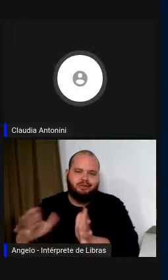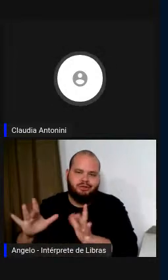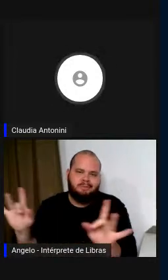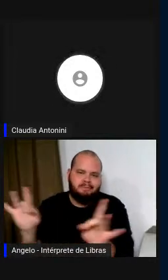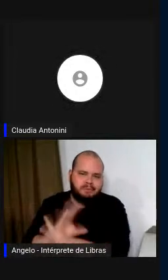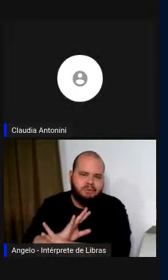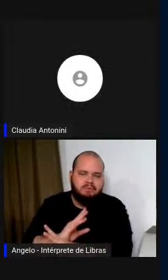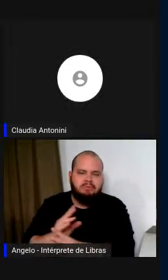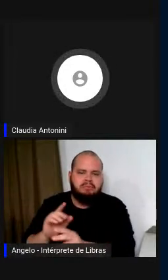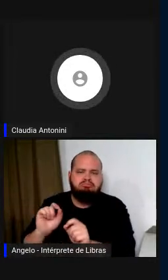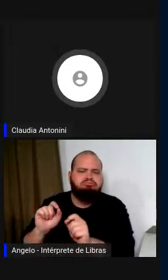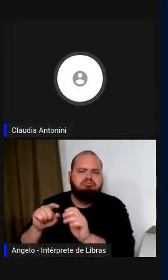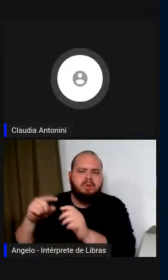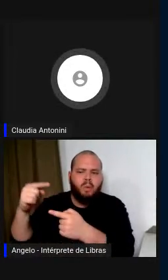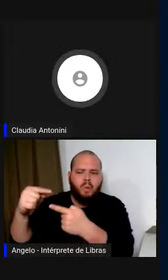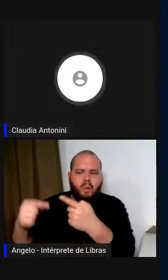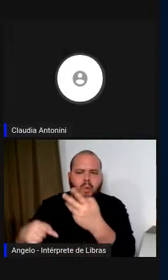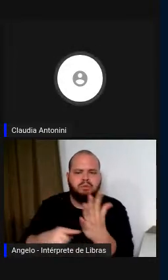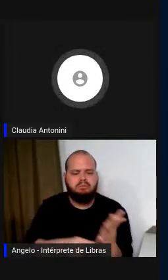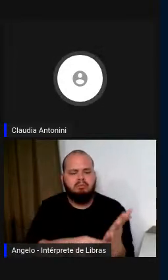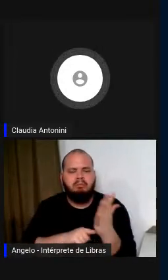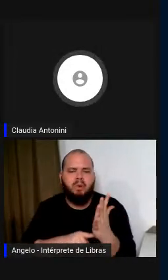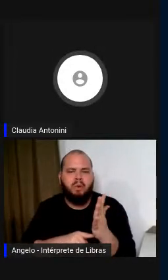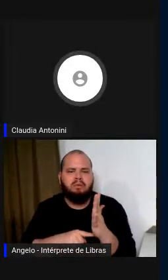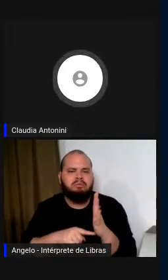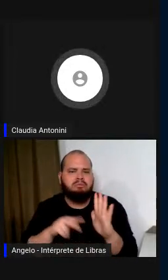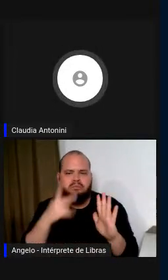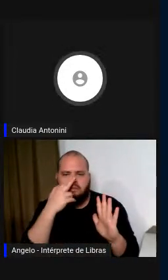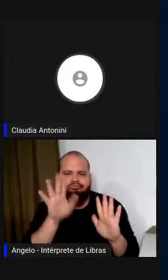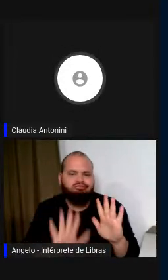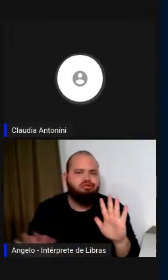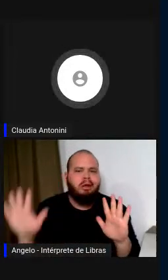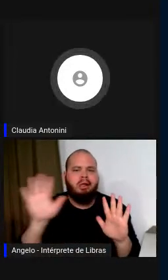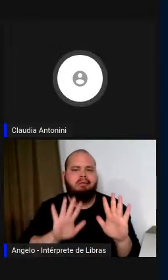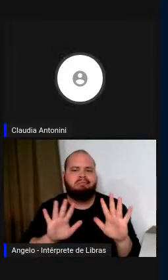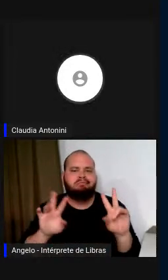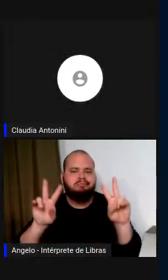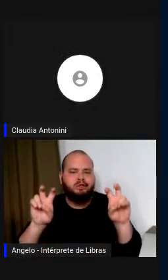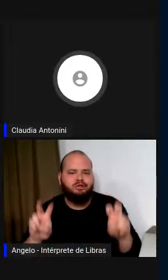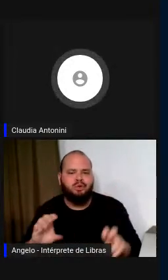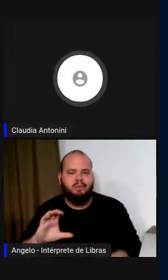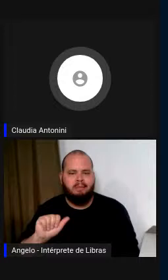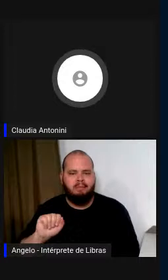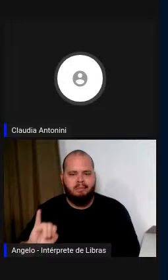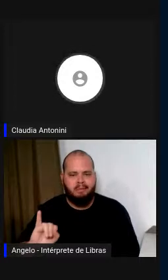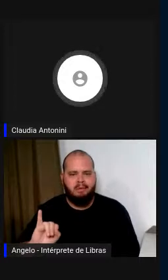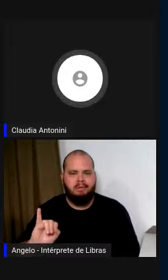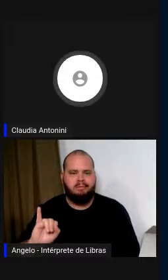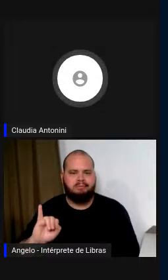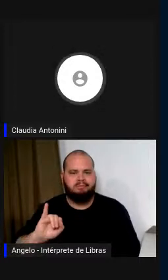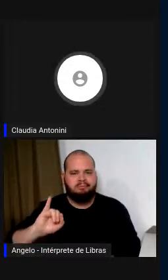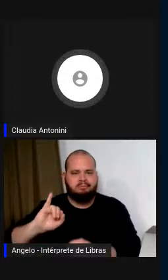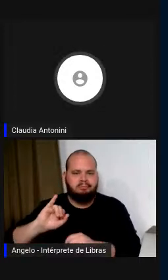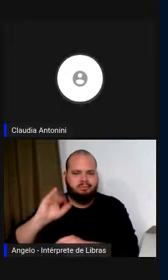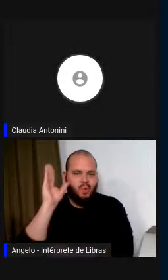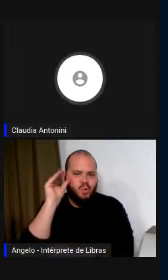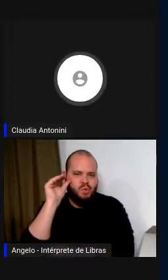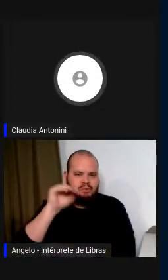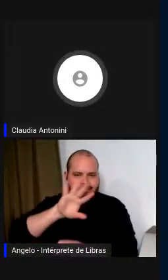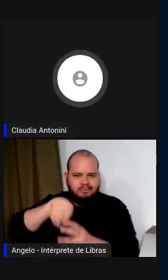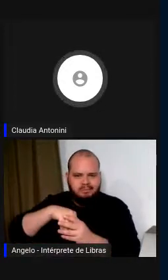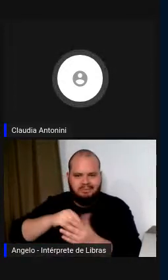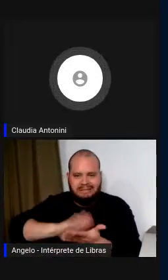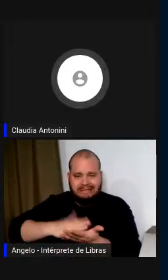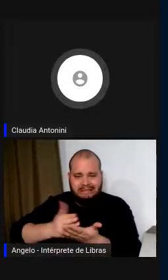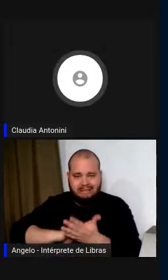falam em grandes linhas os estudos sobre o CAI cognitivo do intérprete do